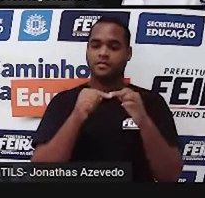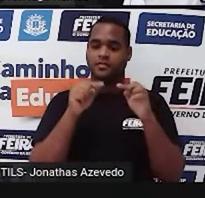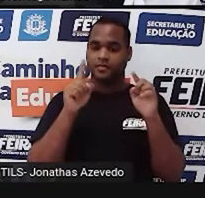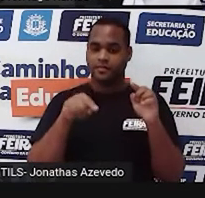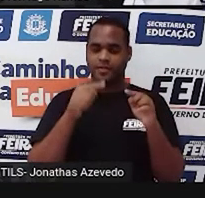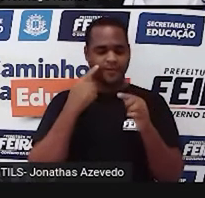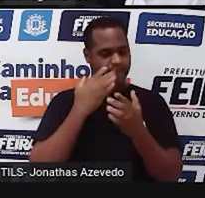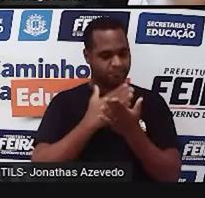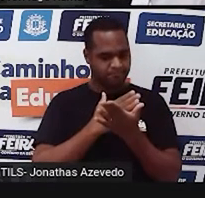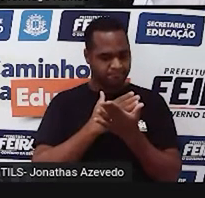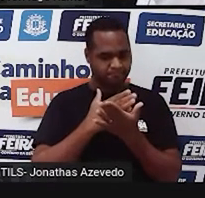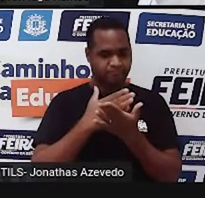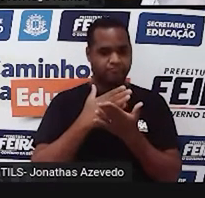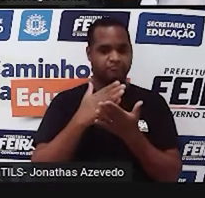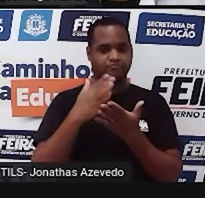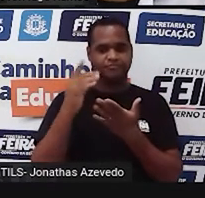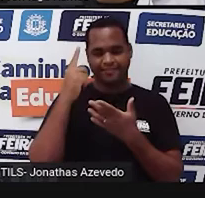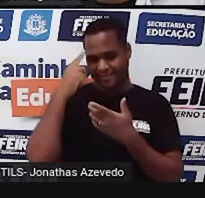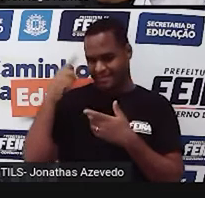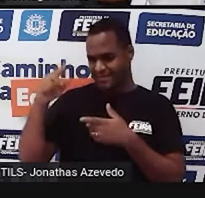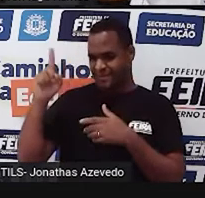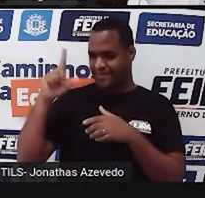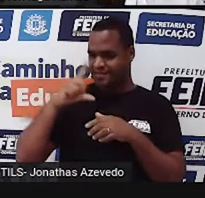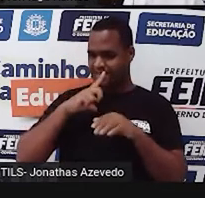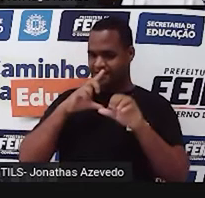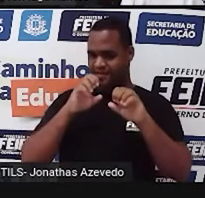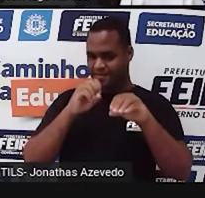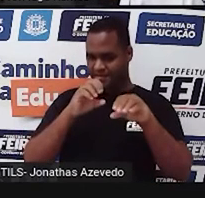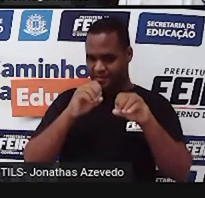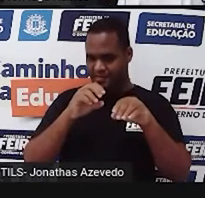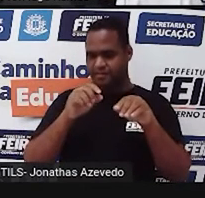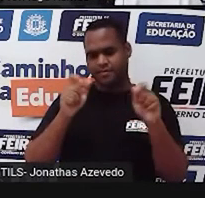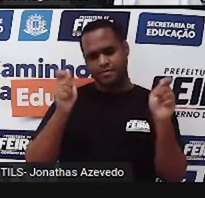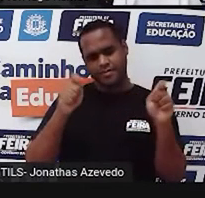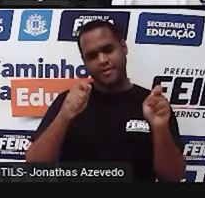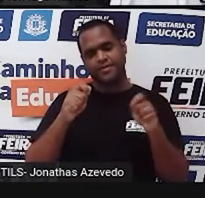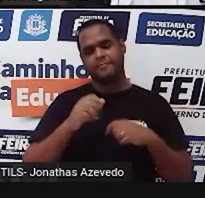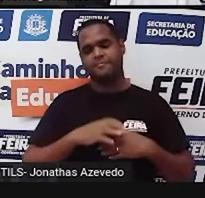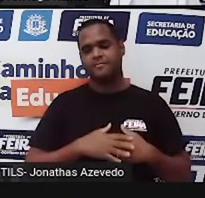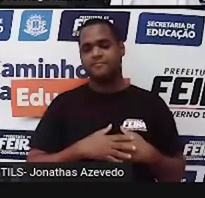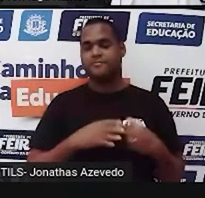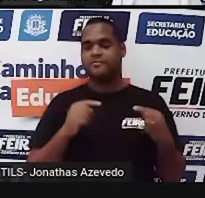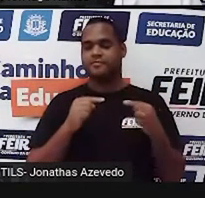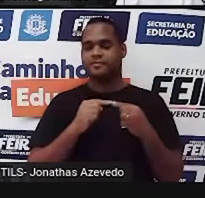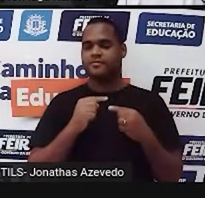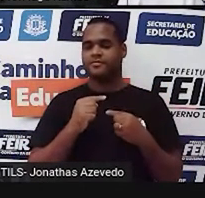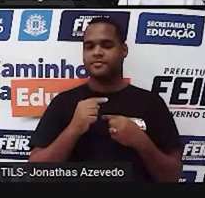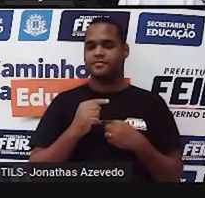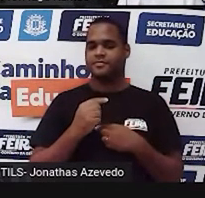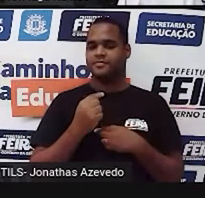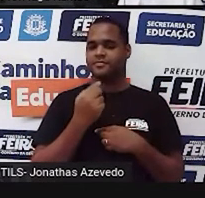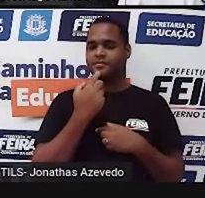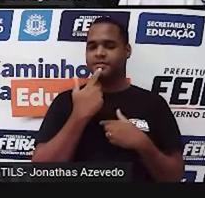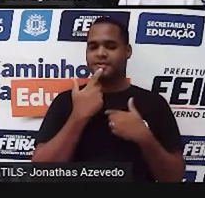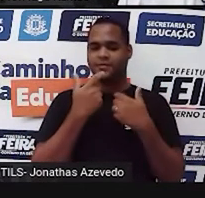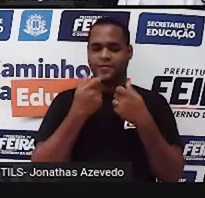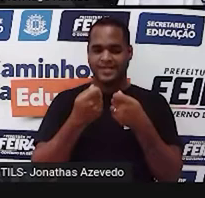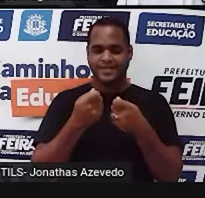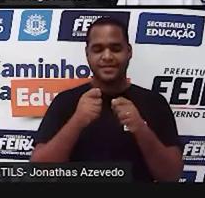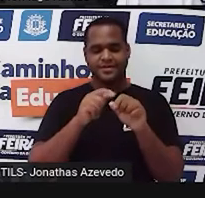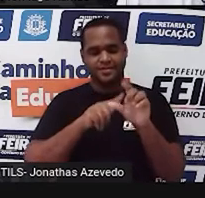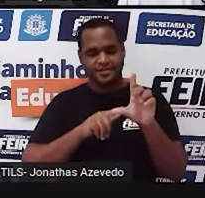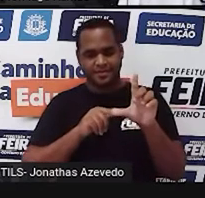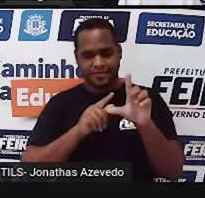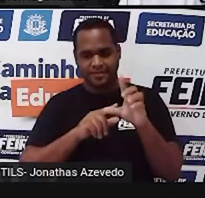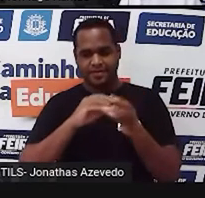iniciado na aula anterior, né? E tem a ver com linguagem algébrica, com álgebra,